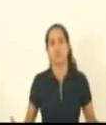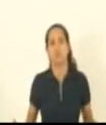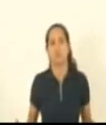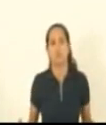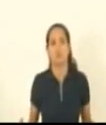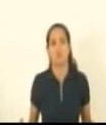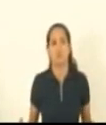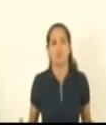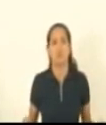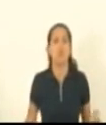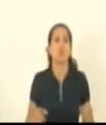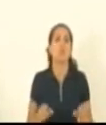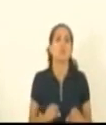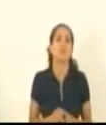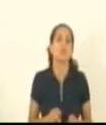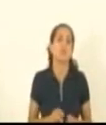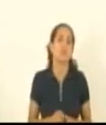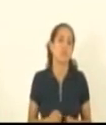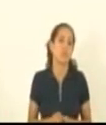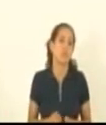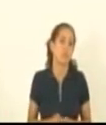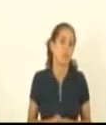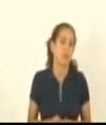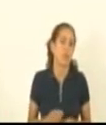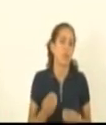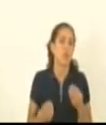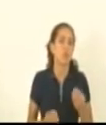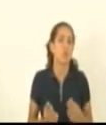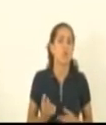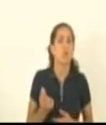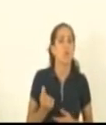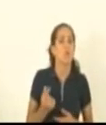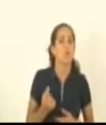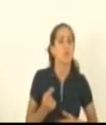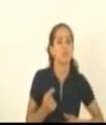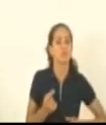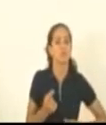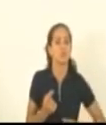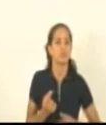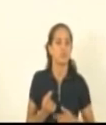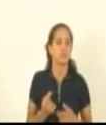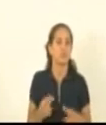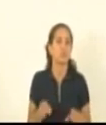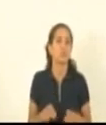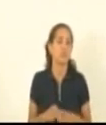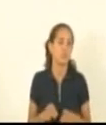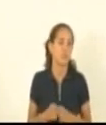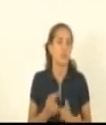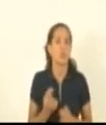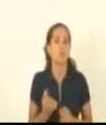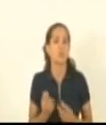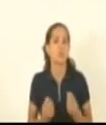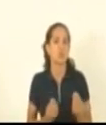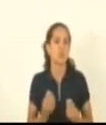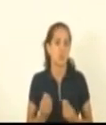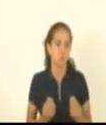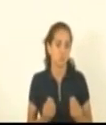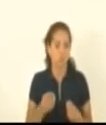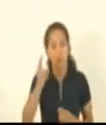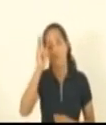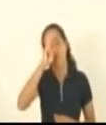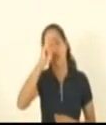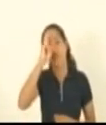inclusive o custo o aumento provável e exorbitante de custos vale lembrar